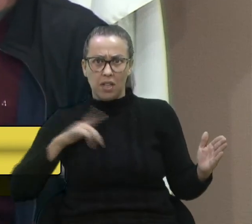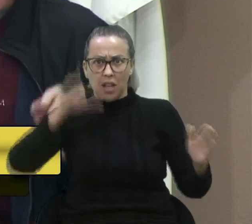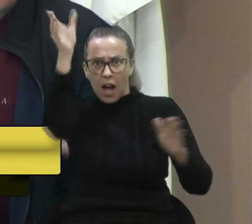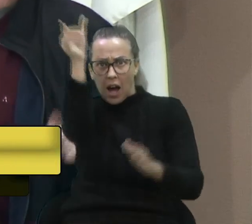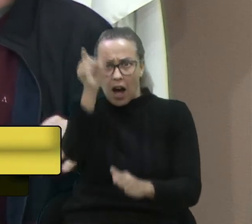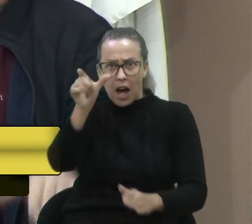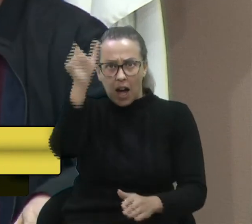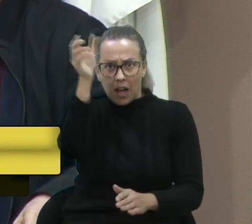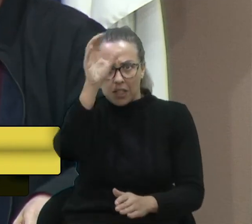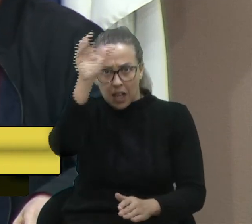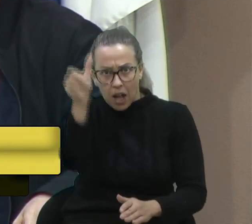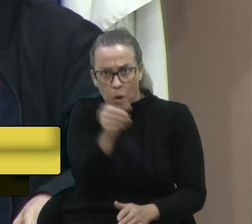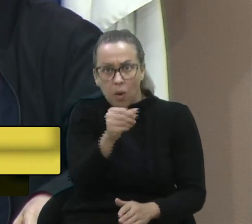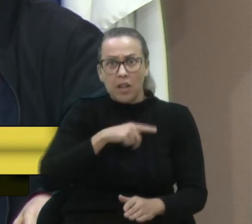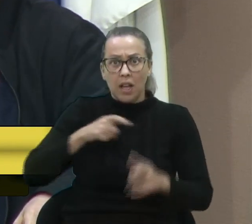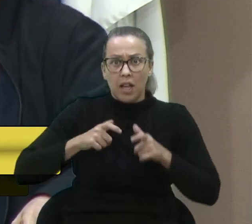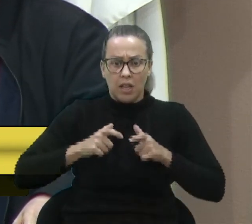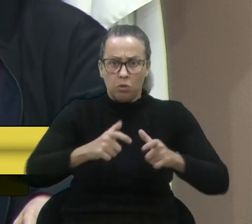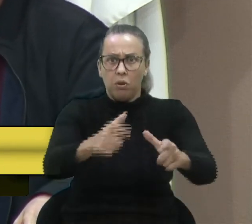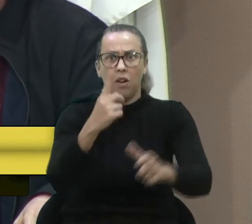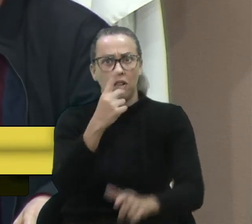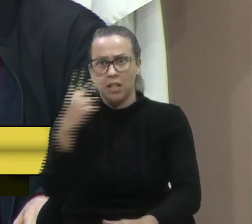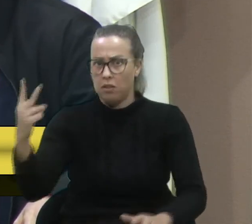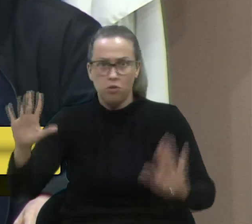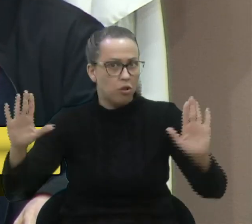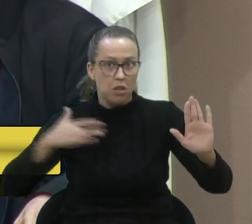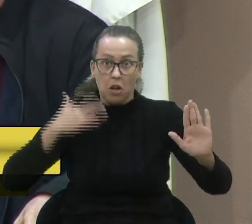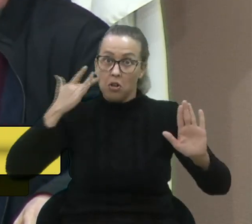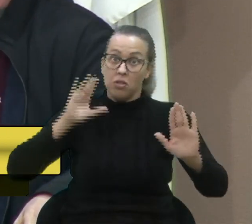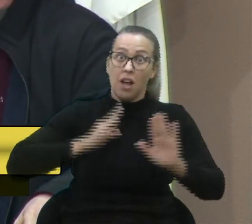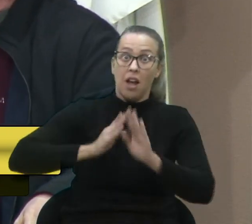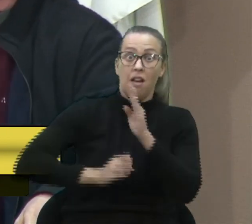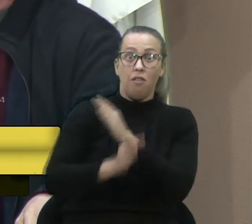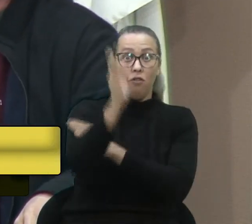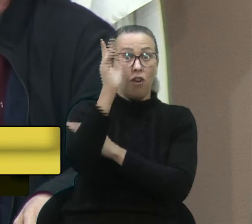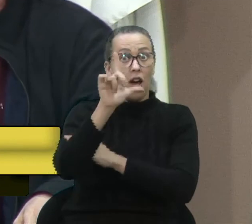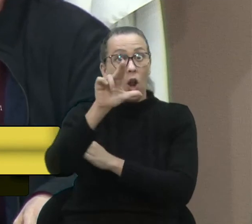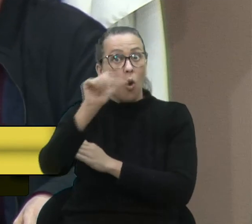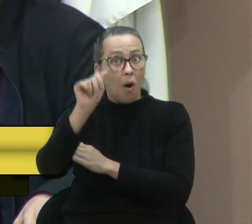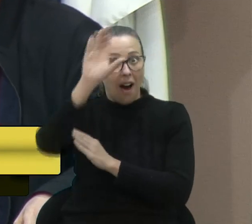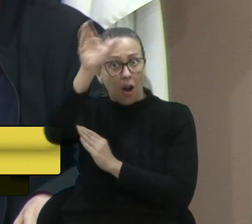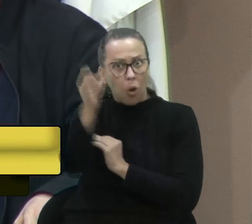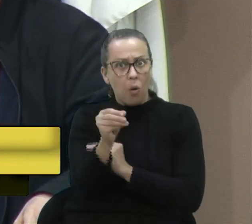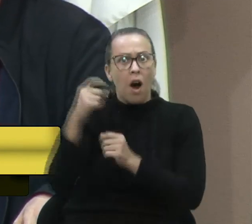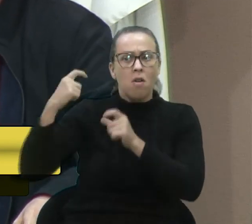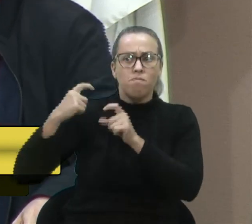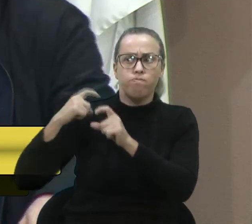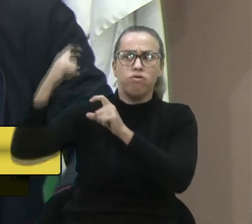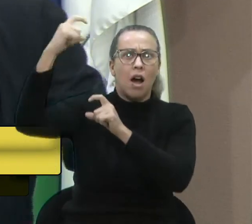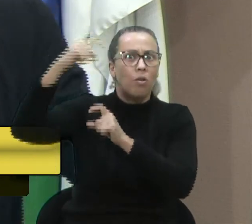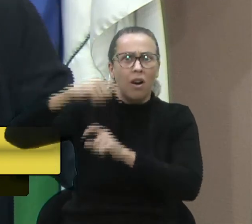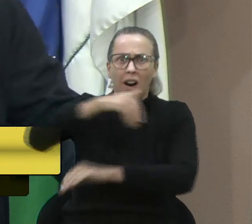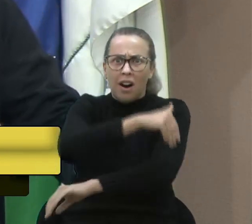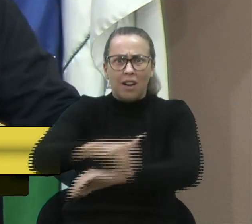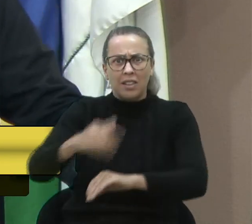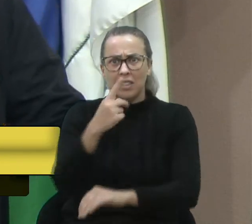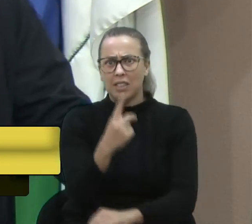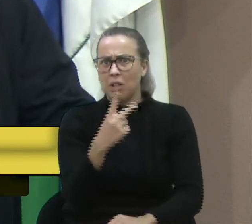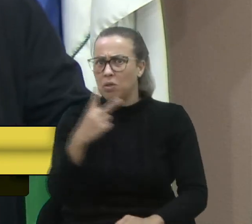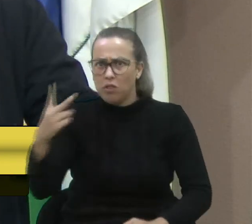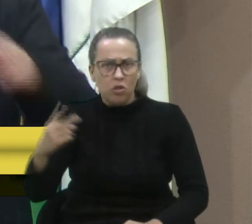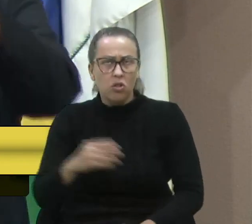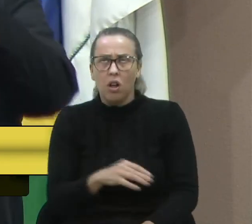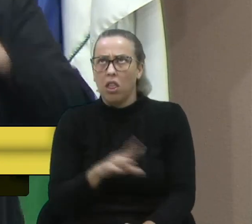tem tanto buraco que nem a 122. Eu não sei, nunca estive na Lua, mas pelas fotos eu acho que é aparelho. Então, aqui, um ato de